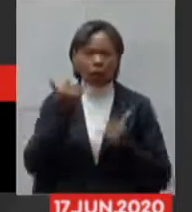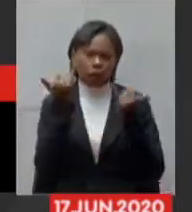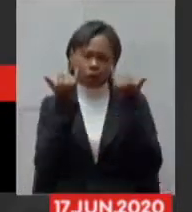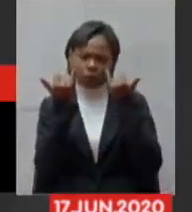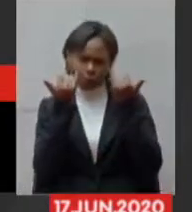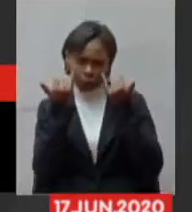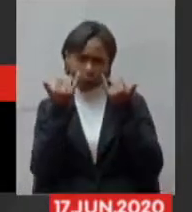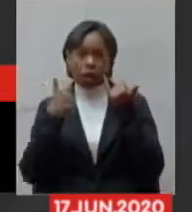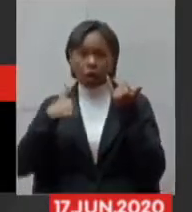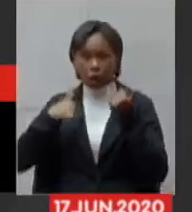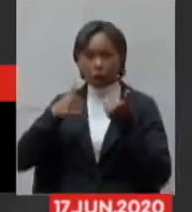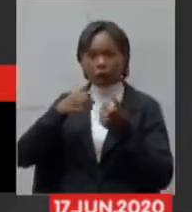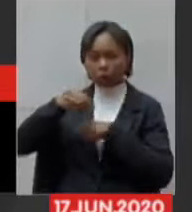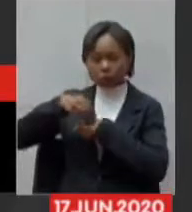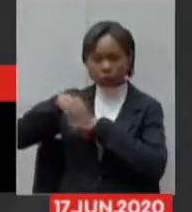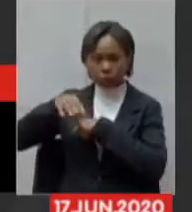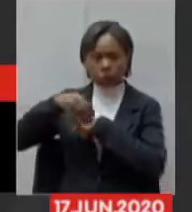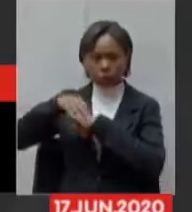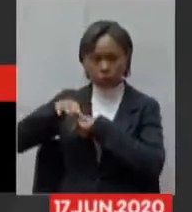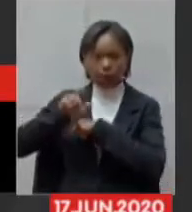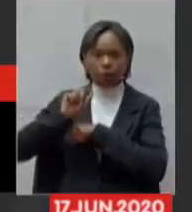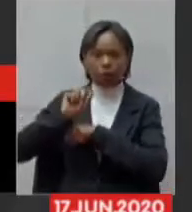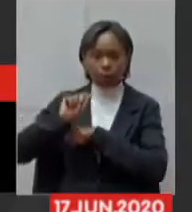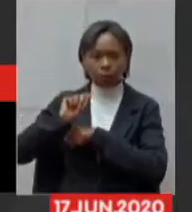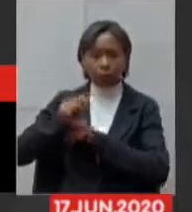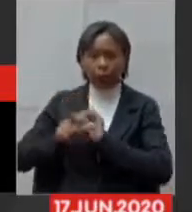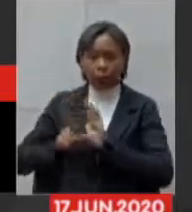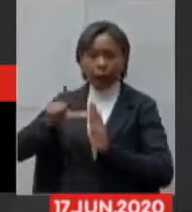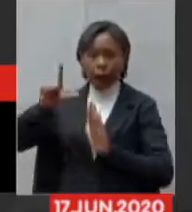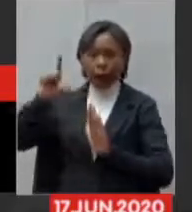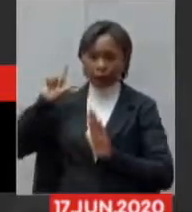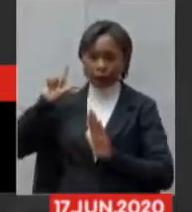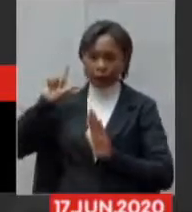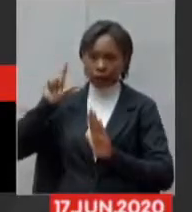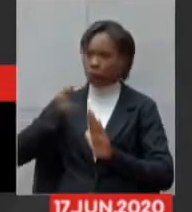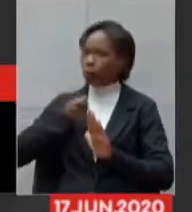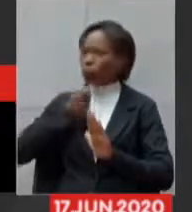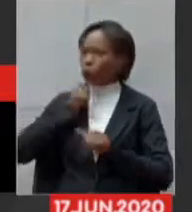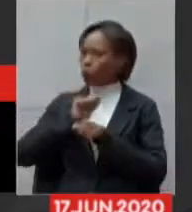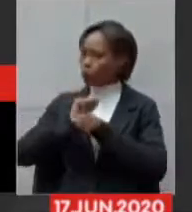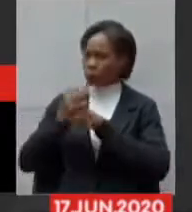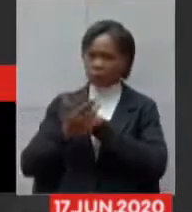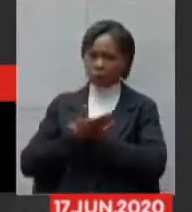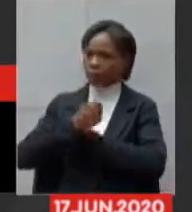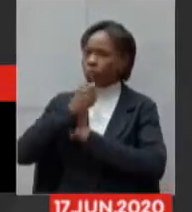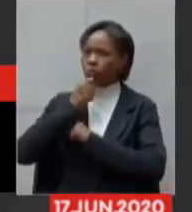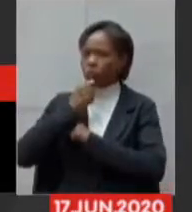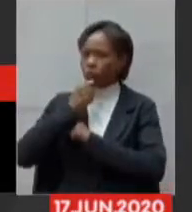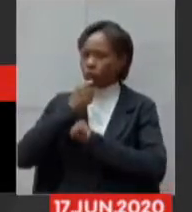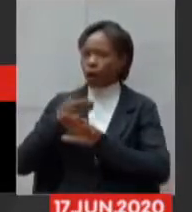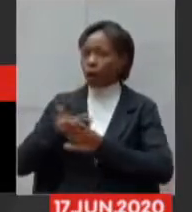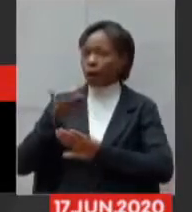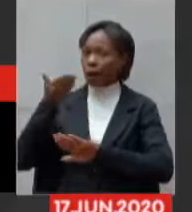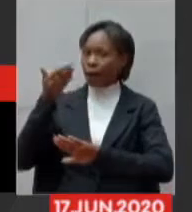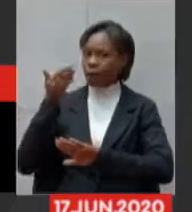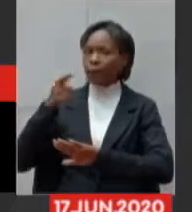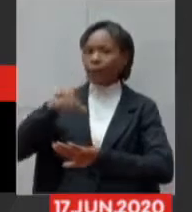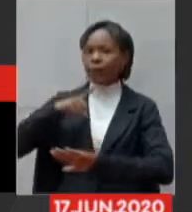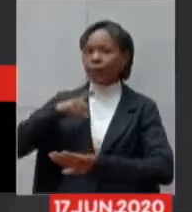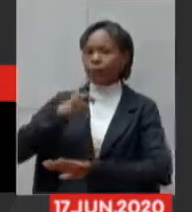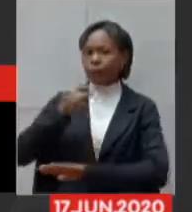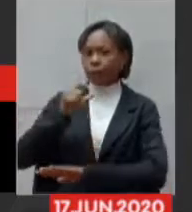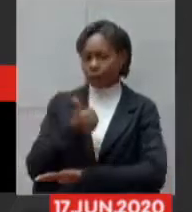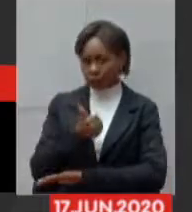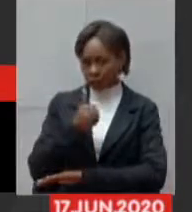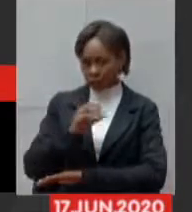vou passar para a senhora agora que antes da pandemia nós tínhamos 108 leitos no